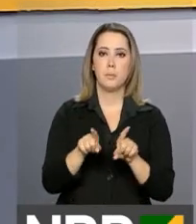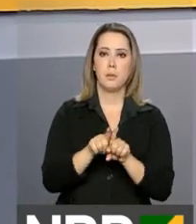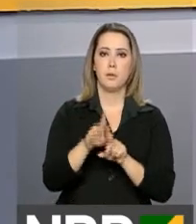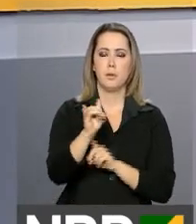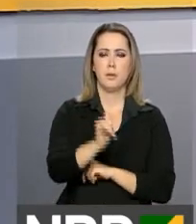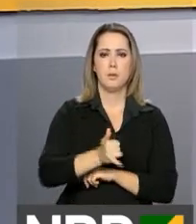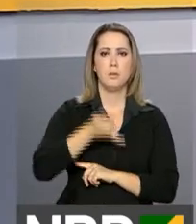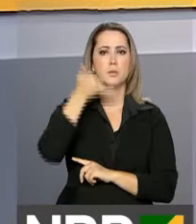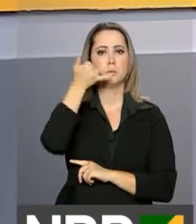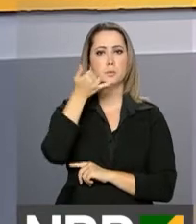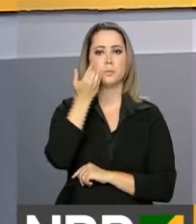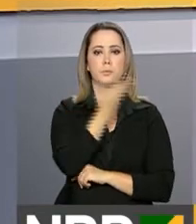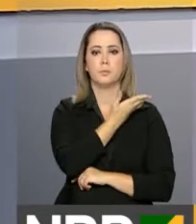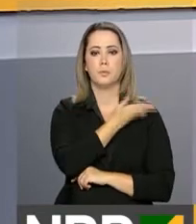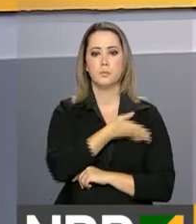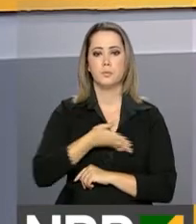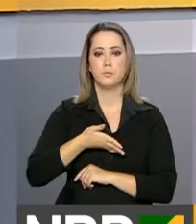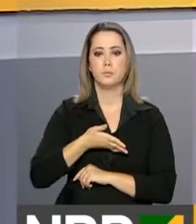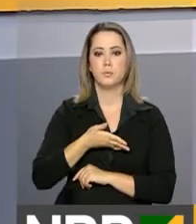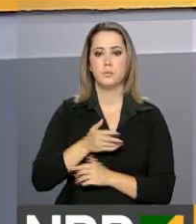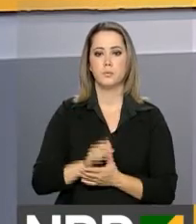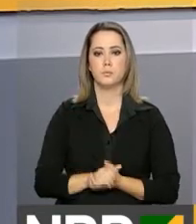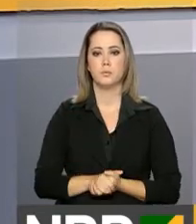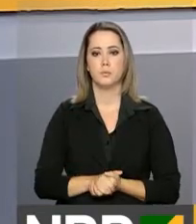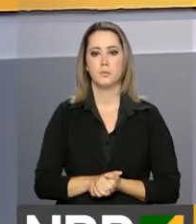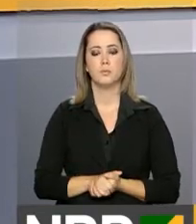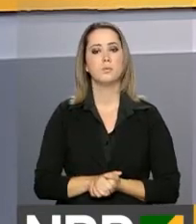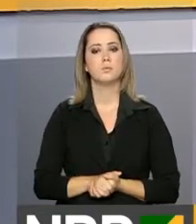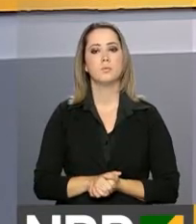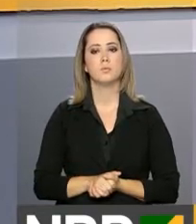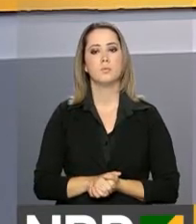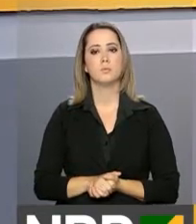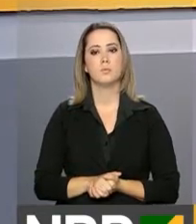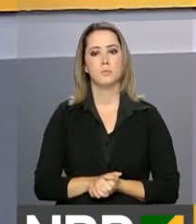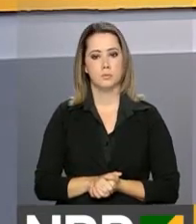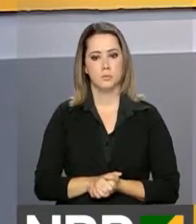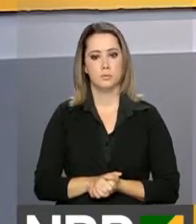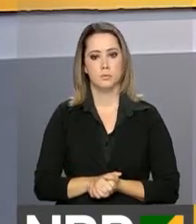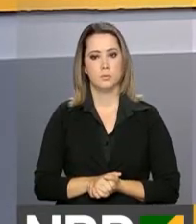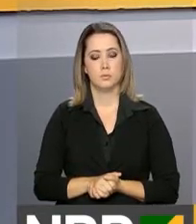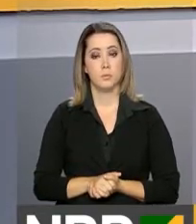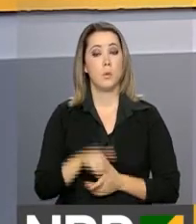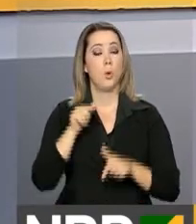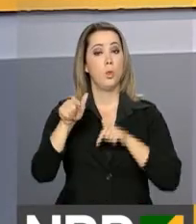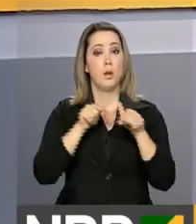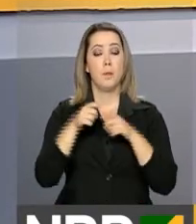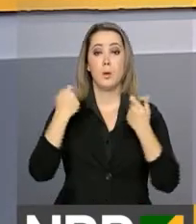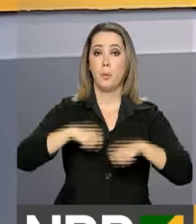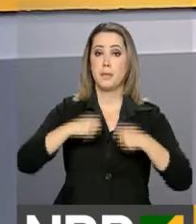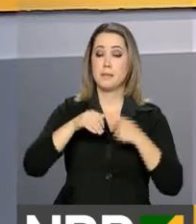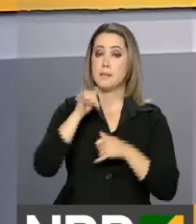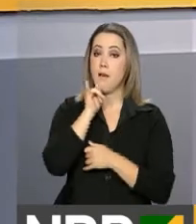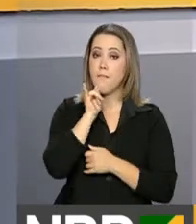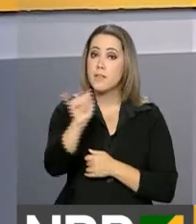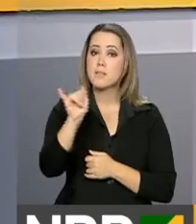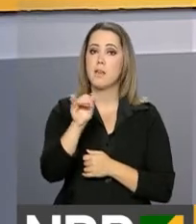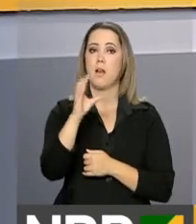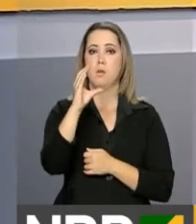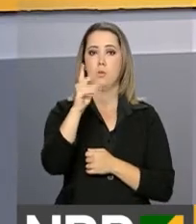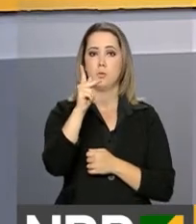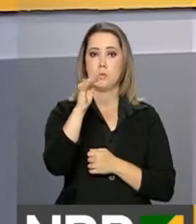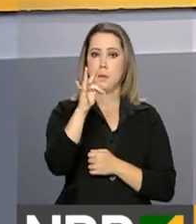ao cliente pelo 0800 726 2017. O trabalhador deve informar o número do